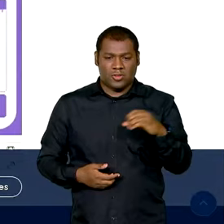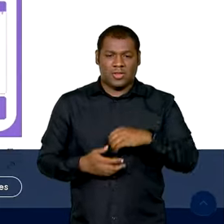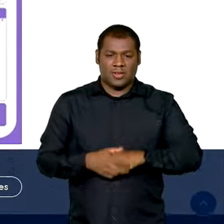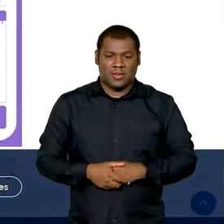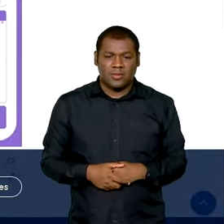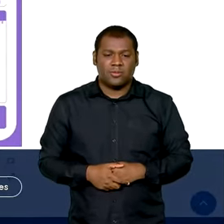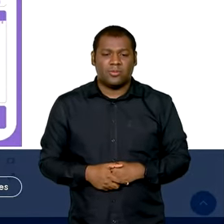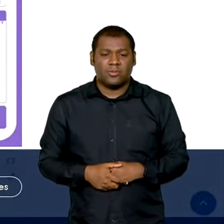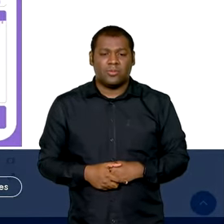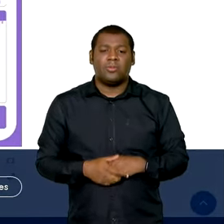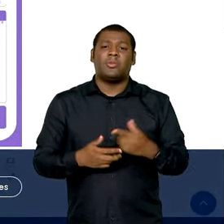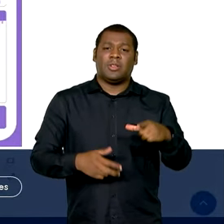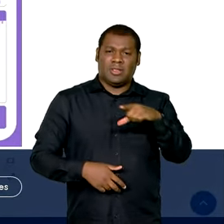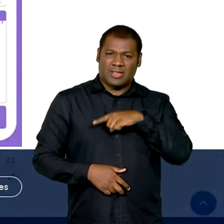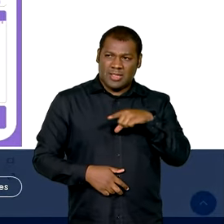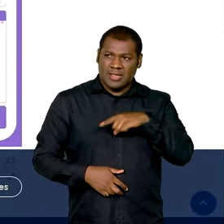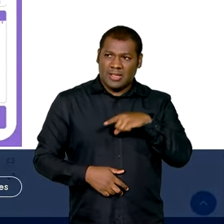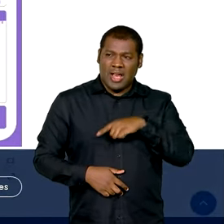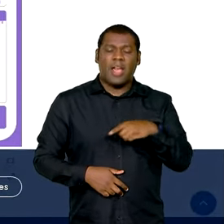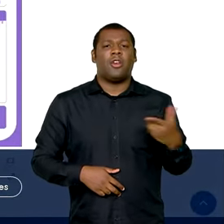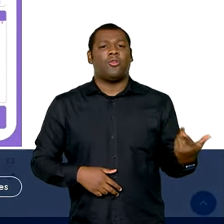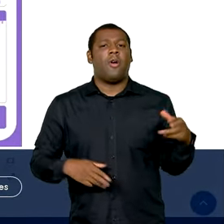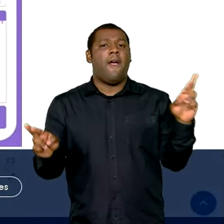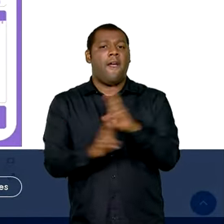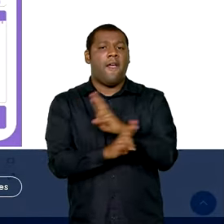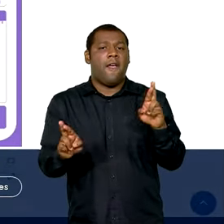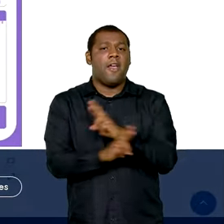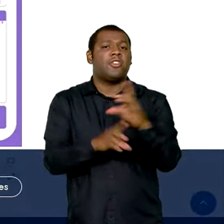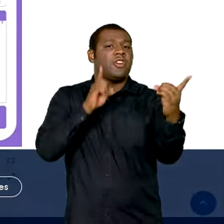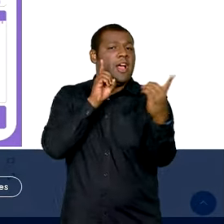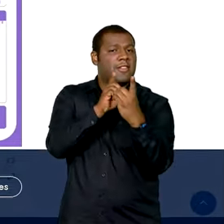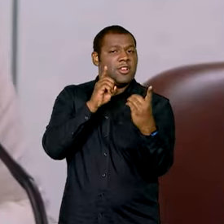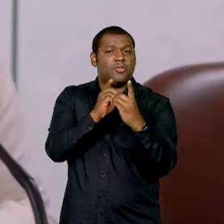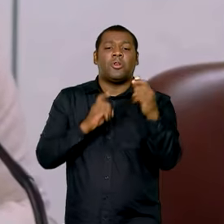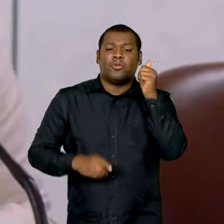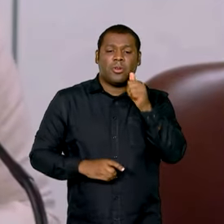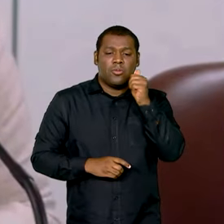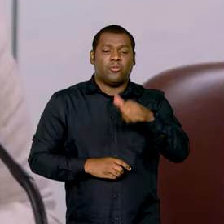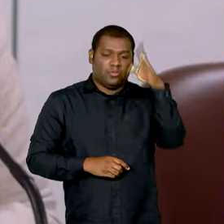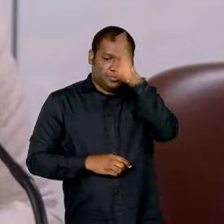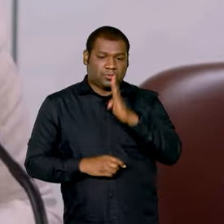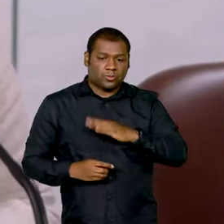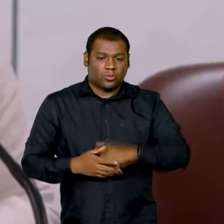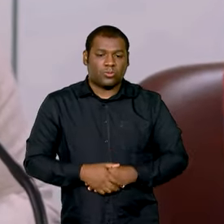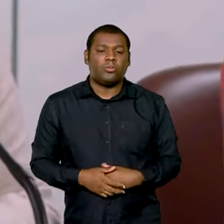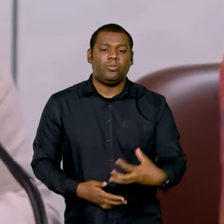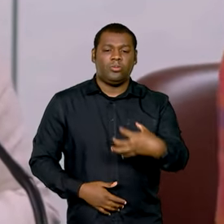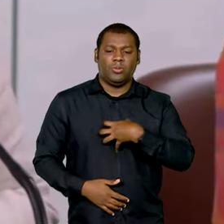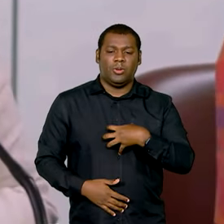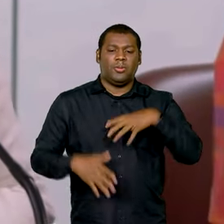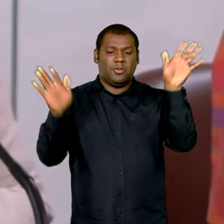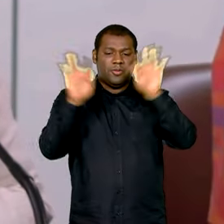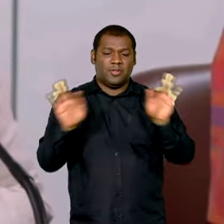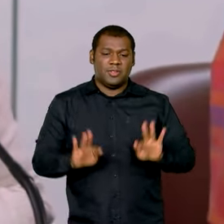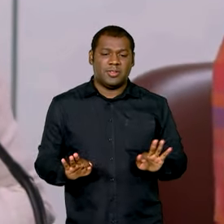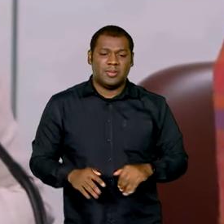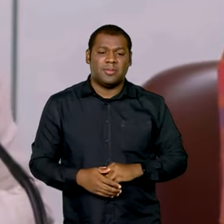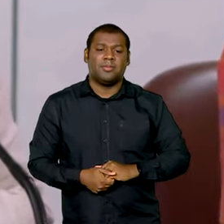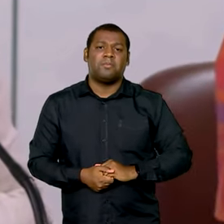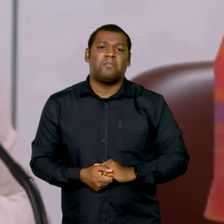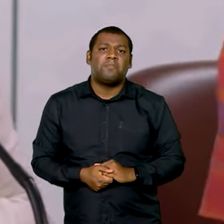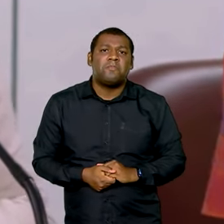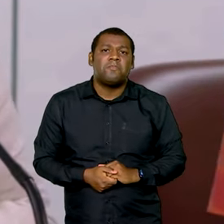.576 serviços da rede de atendimento às mulheres no país. Nós estamos muito felizes de estar entregando para você